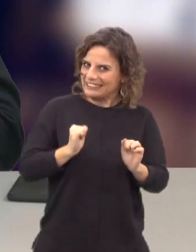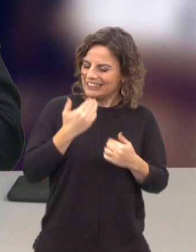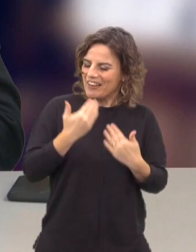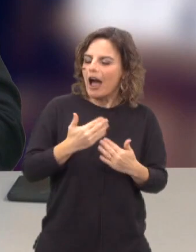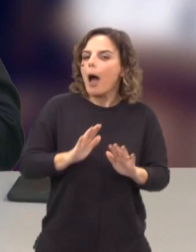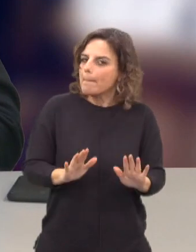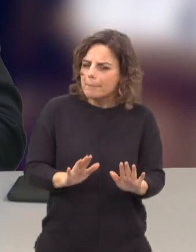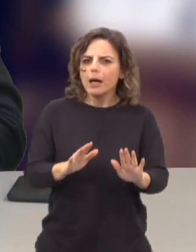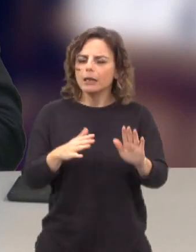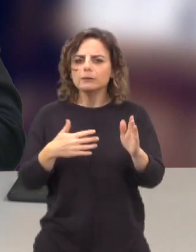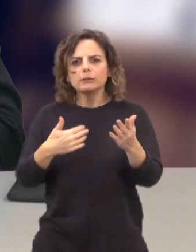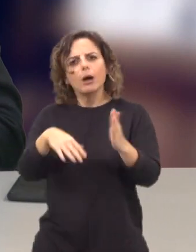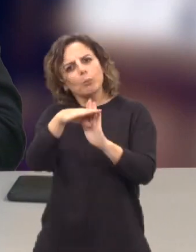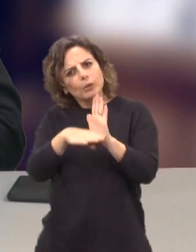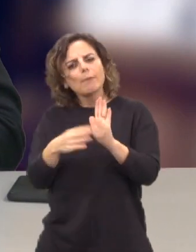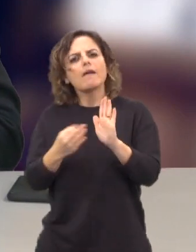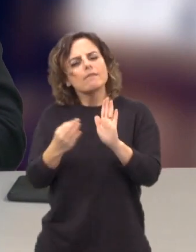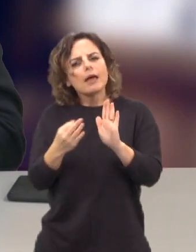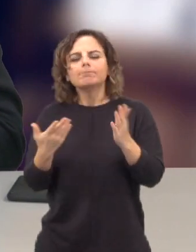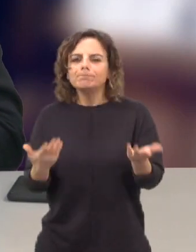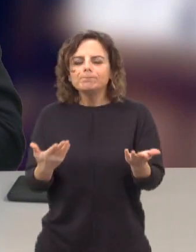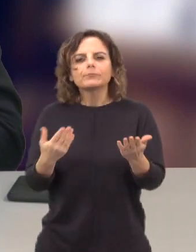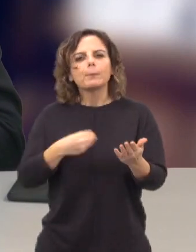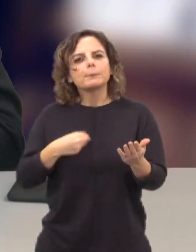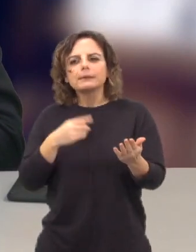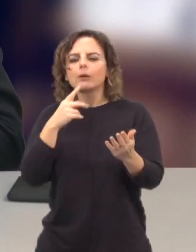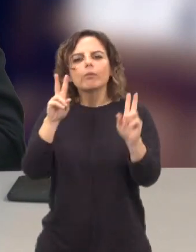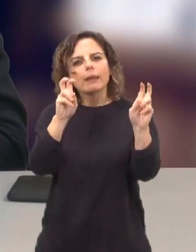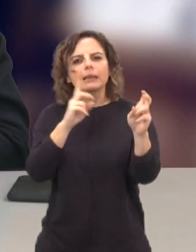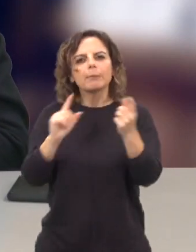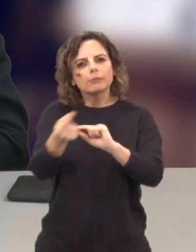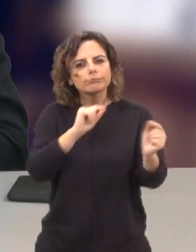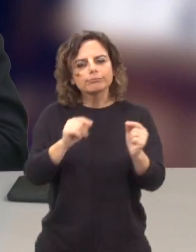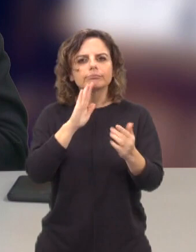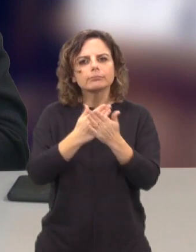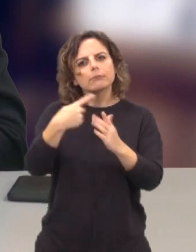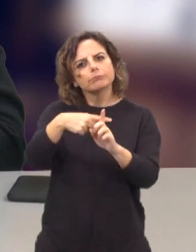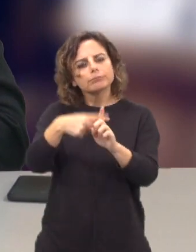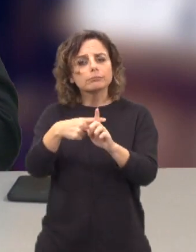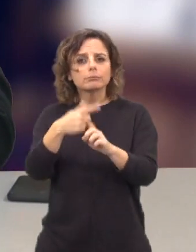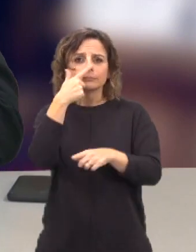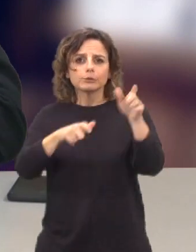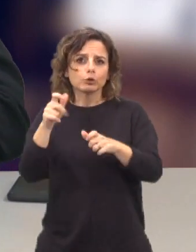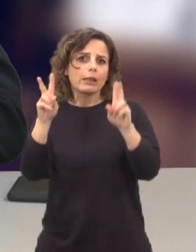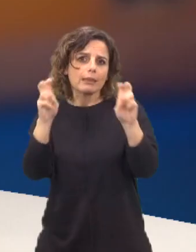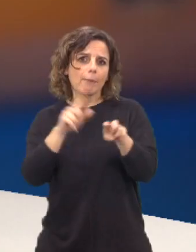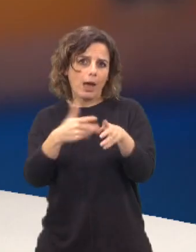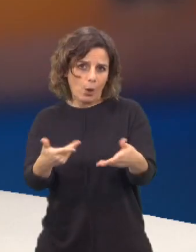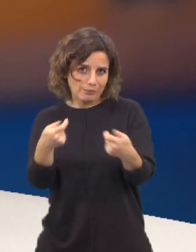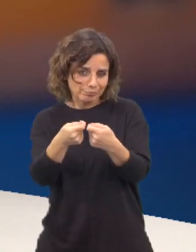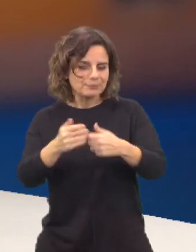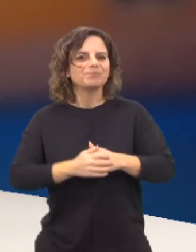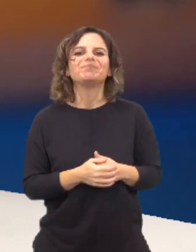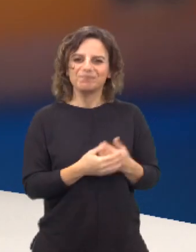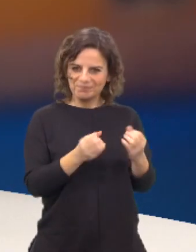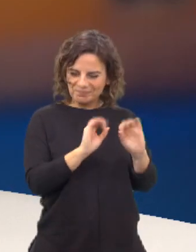é porque o programa também tem a preocupação de discutir temas que possam ser úteis às pessoas, temas atuais. Foi